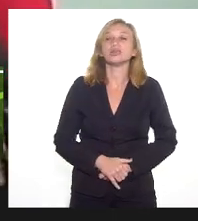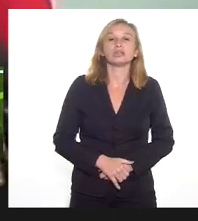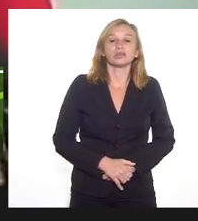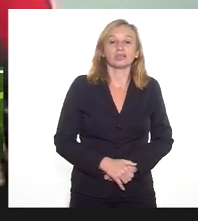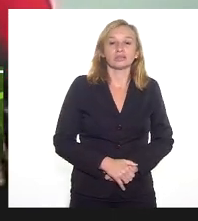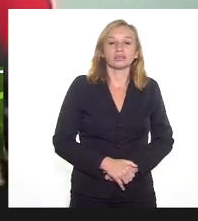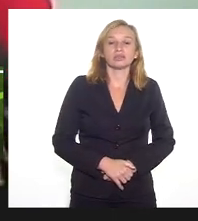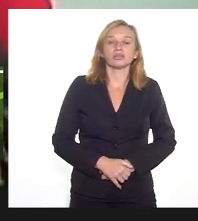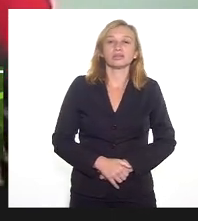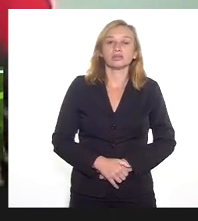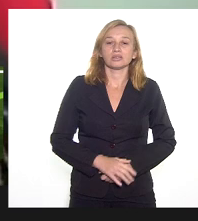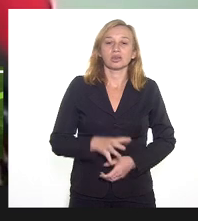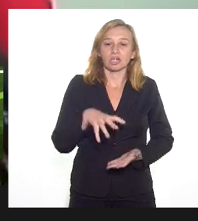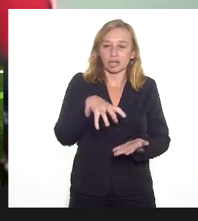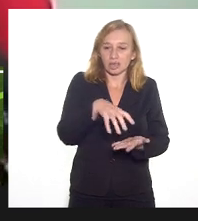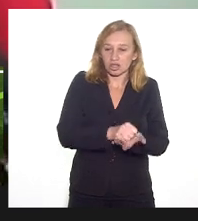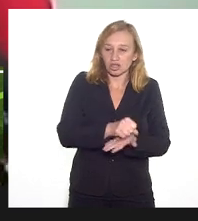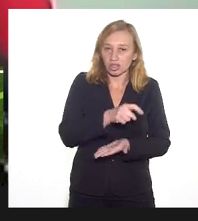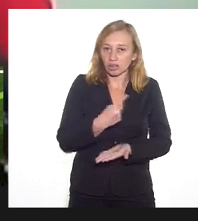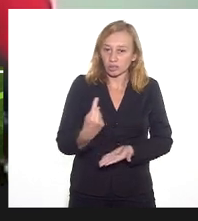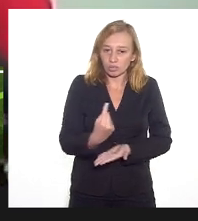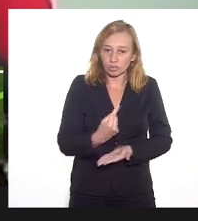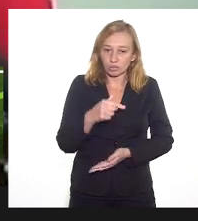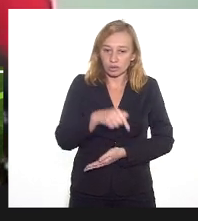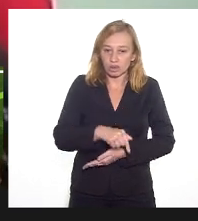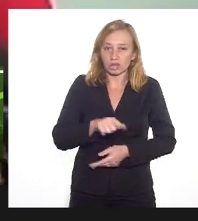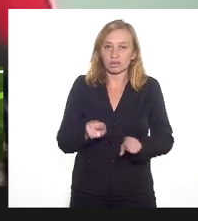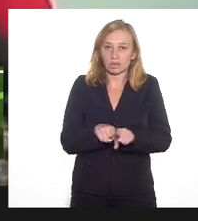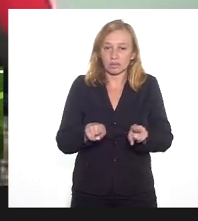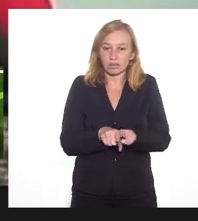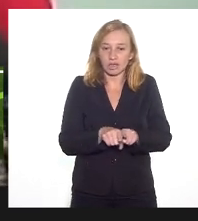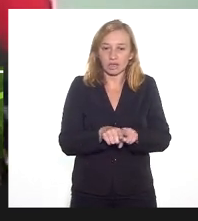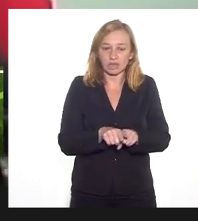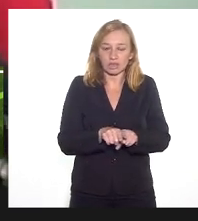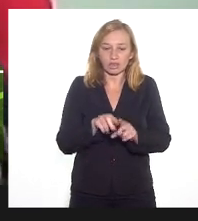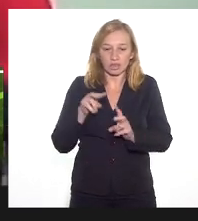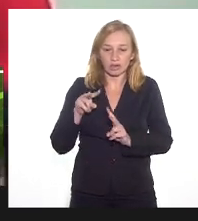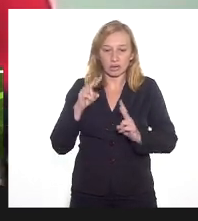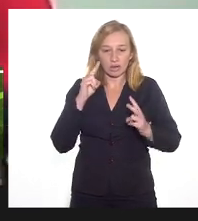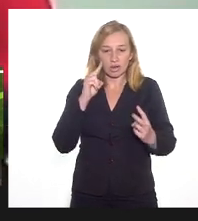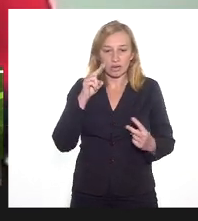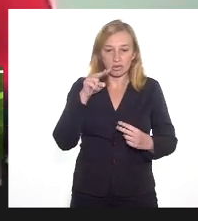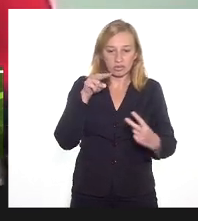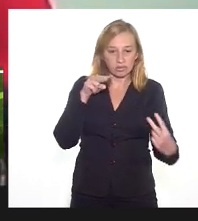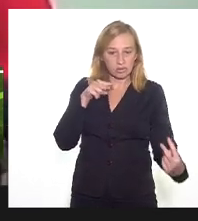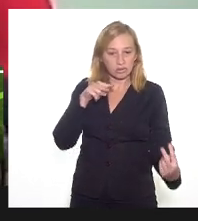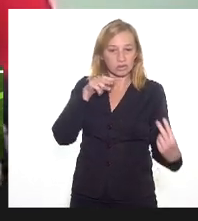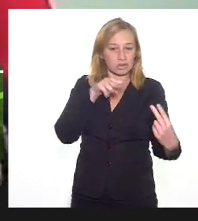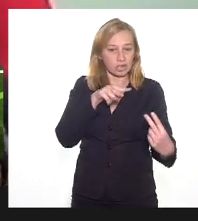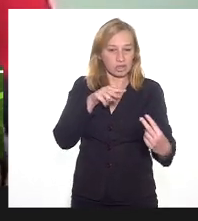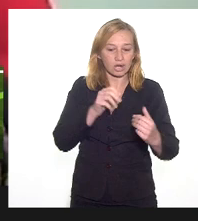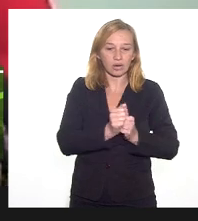Temos que registrar conosco também que assistem e acompanham essas